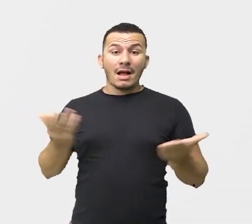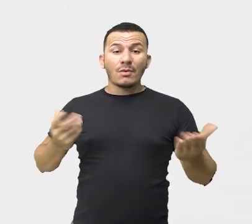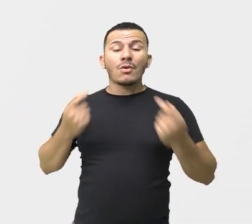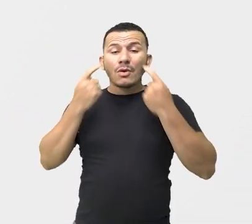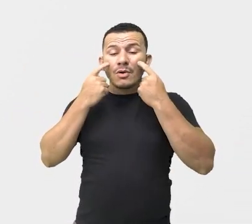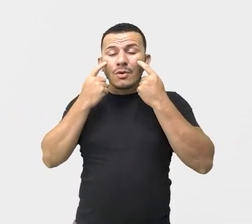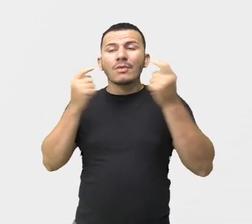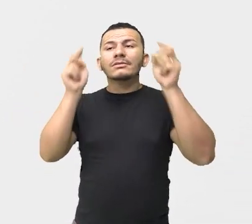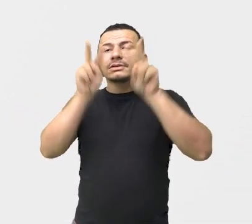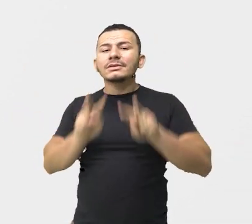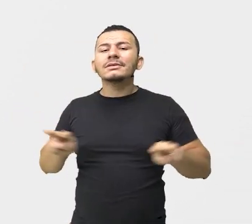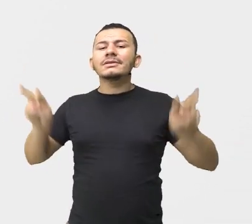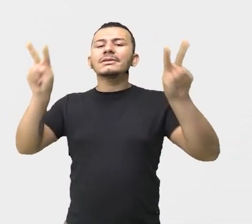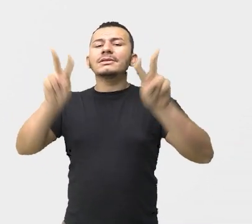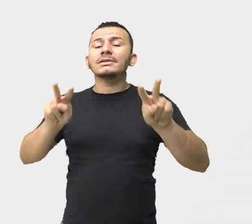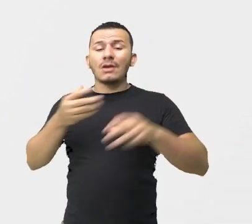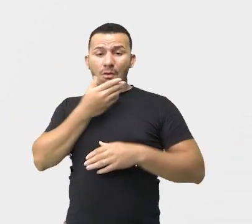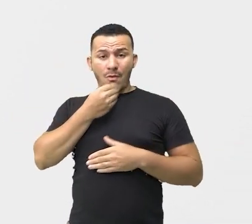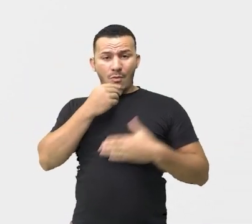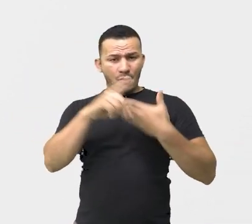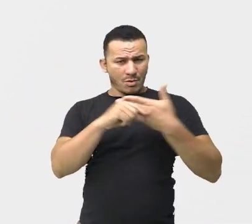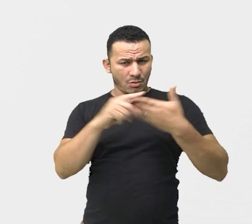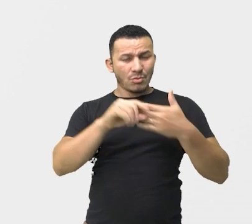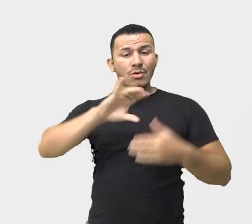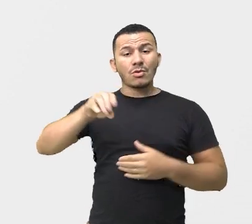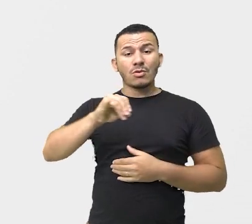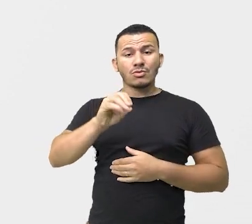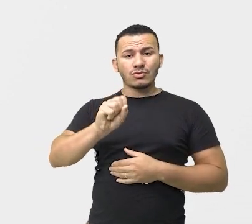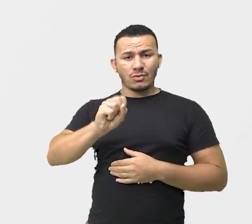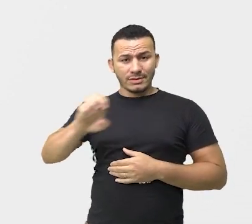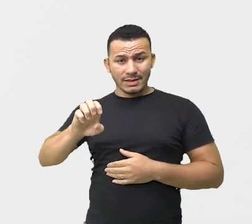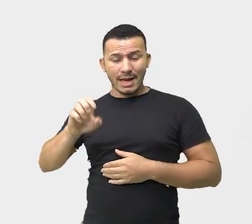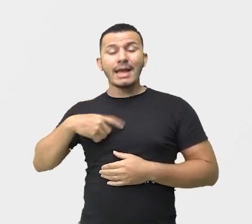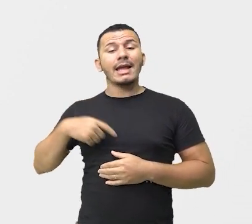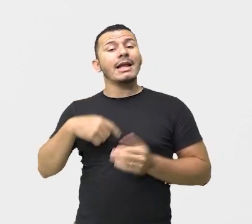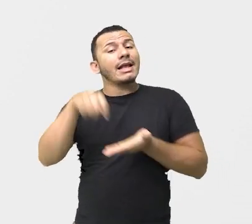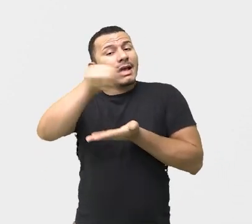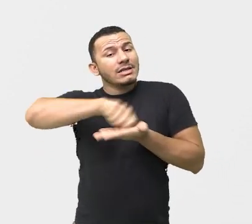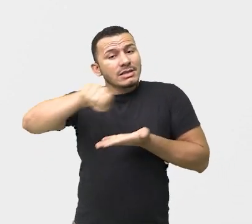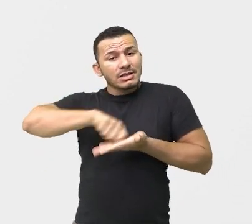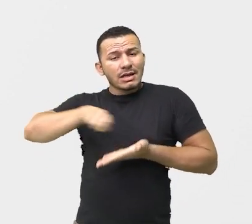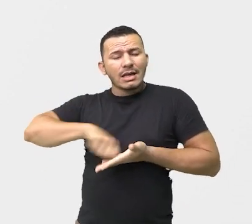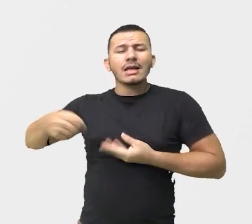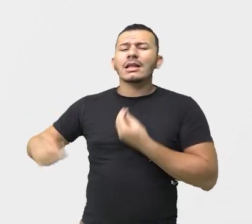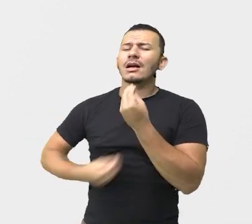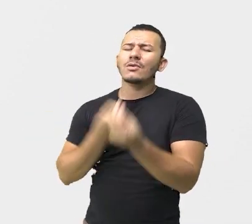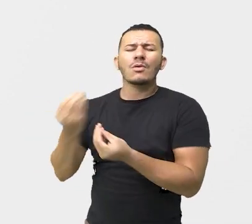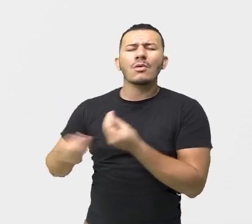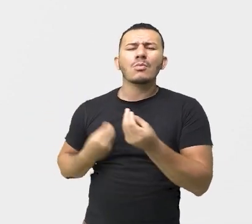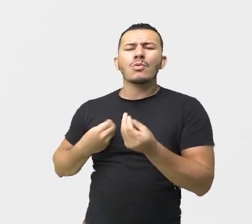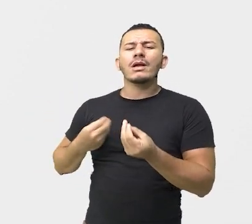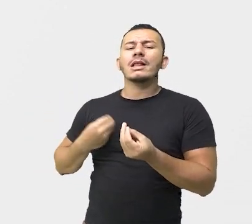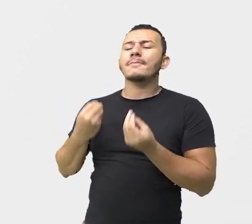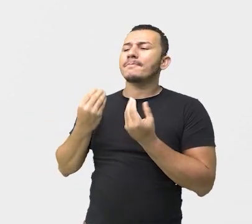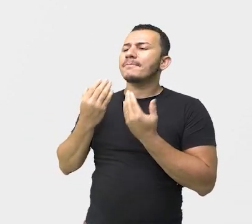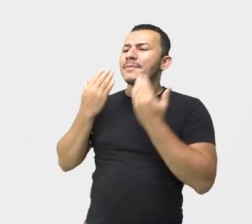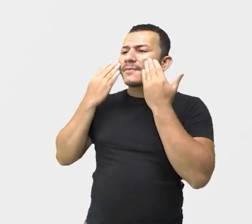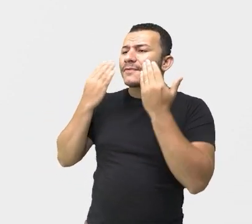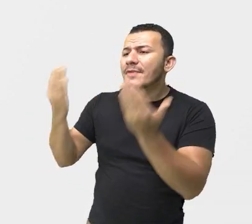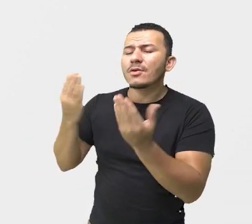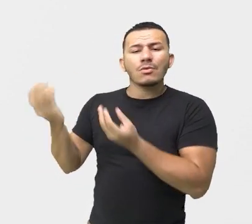como José de Alencar descreveu Iracema. Como ele evidenciou, ou seja, como ele